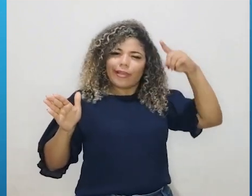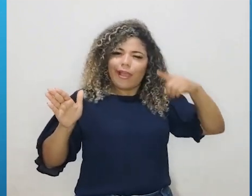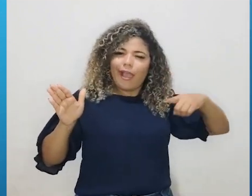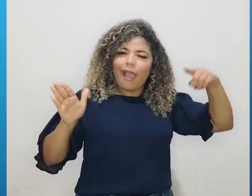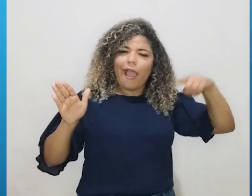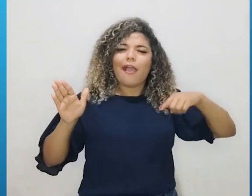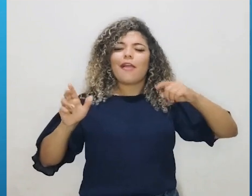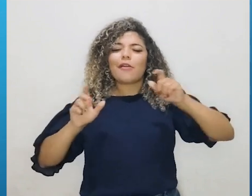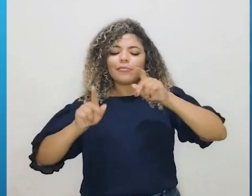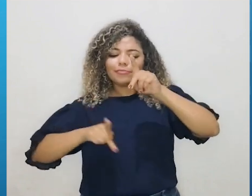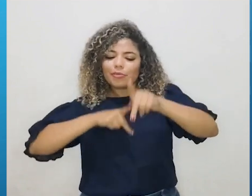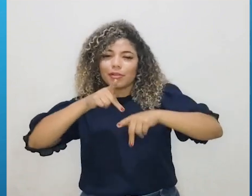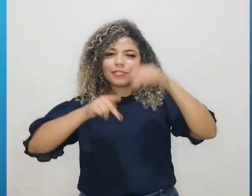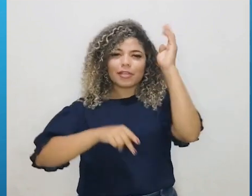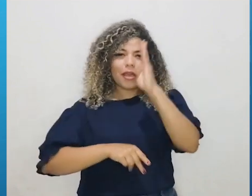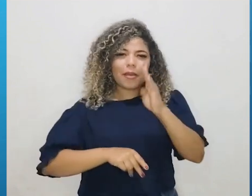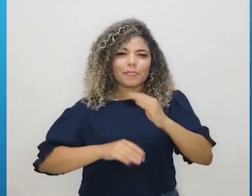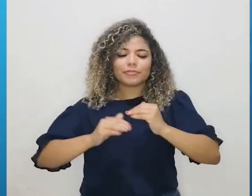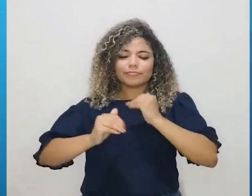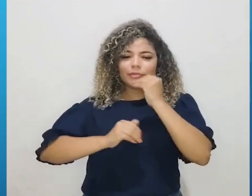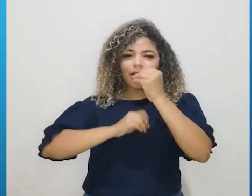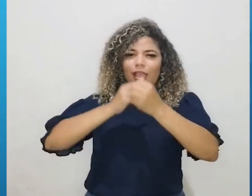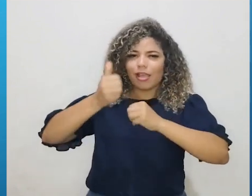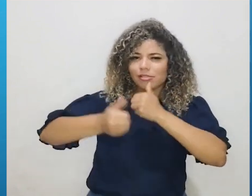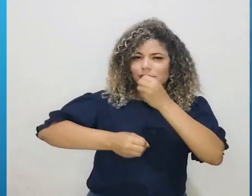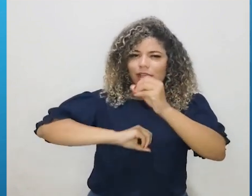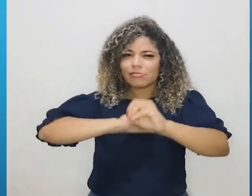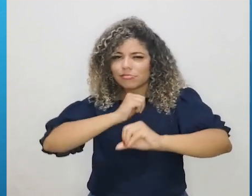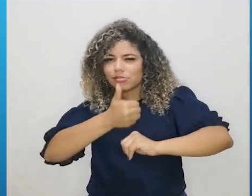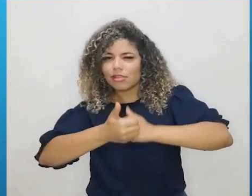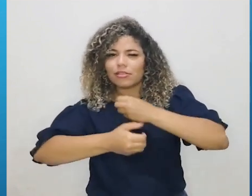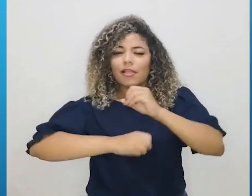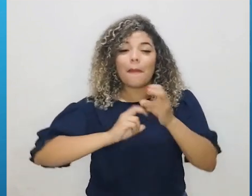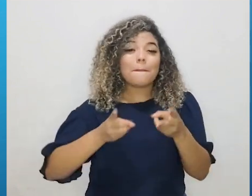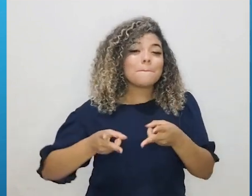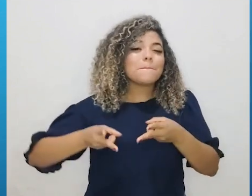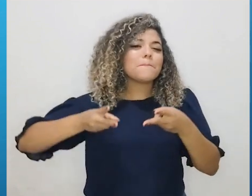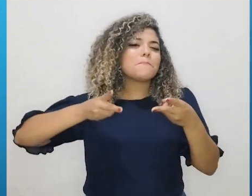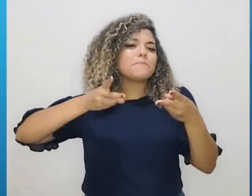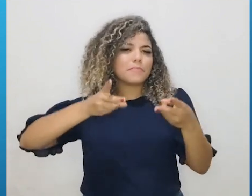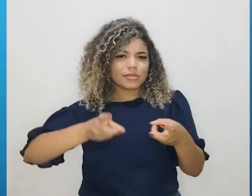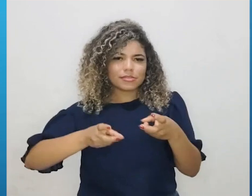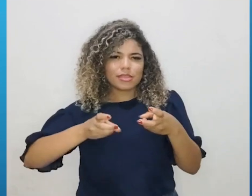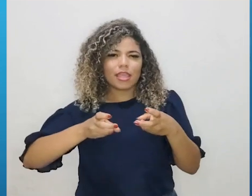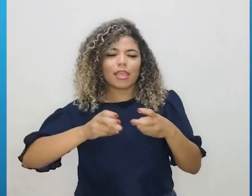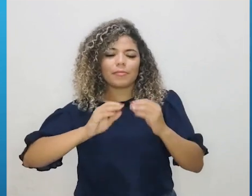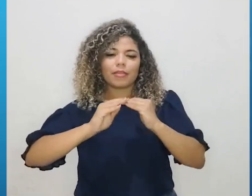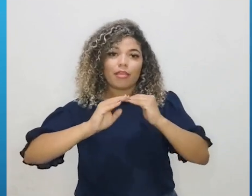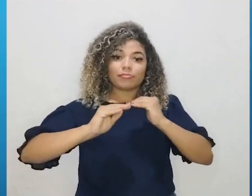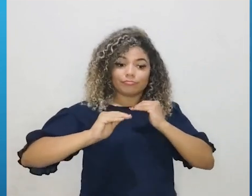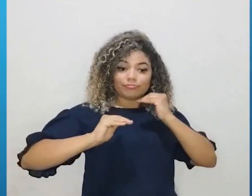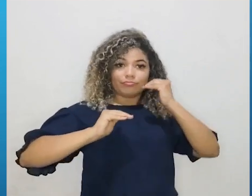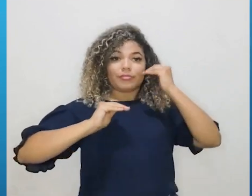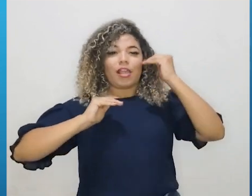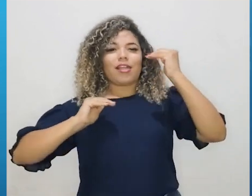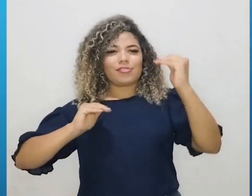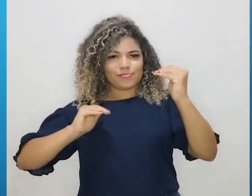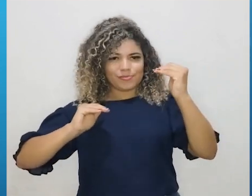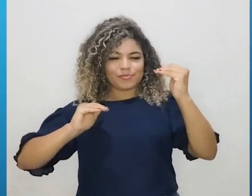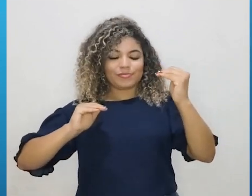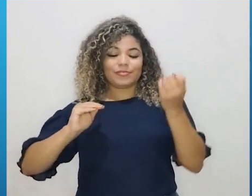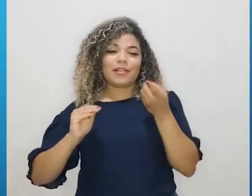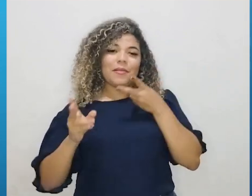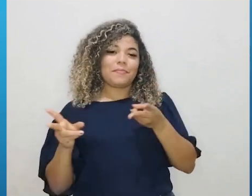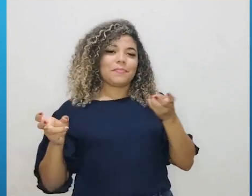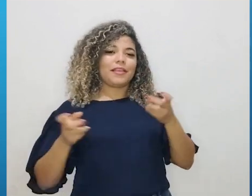brasileira ao longo das décadas. E a gente percebe que teve um grande salto aqui, quando